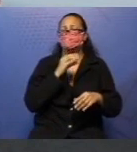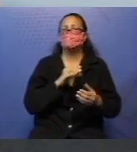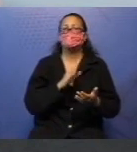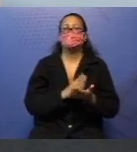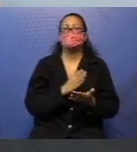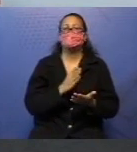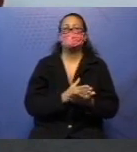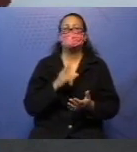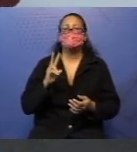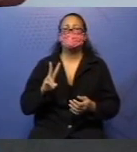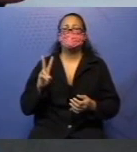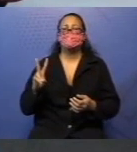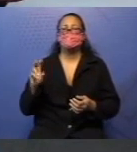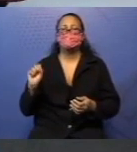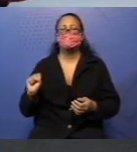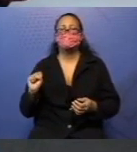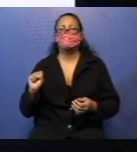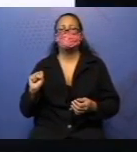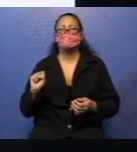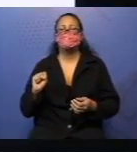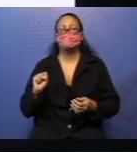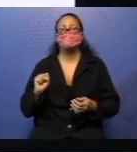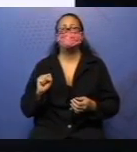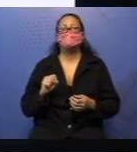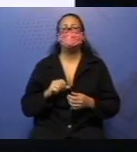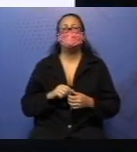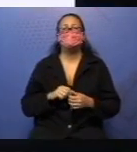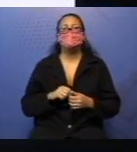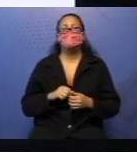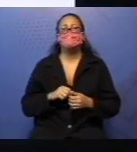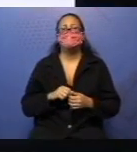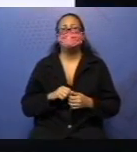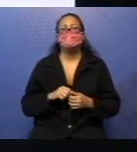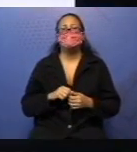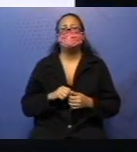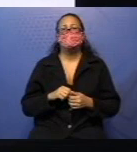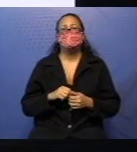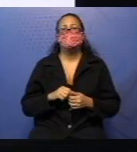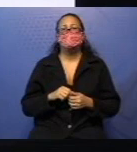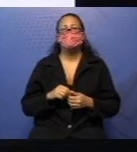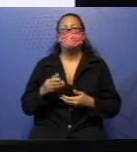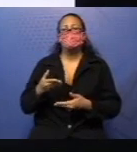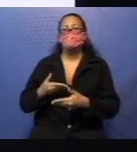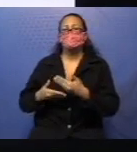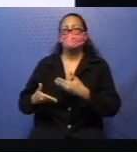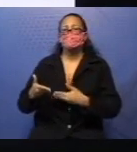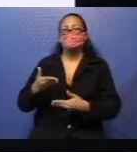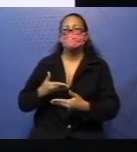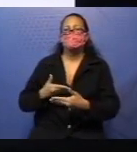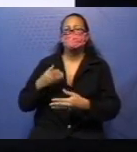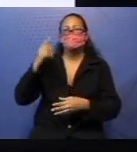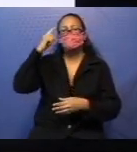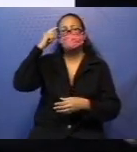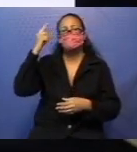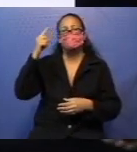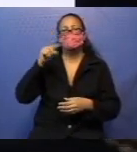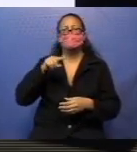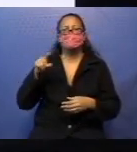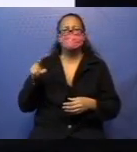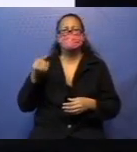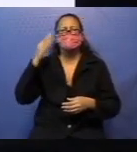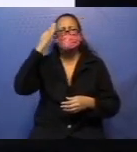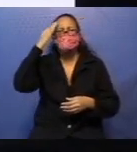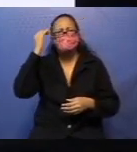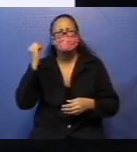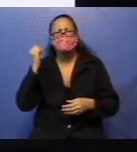Página 228. Vamos no trocar ideias. Você sabe o que é uma semanada